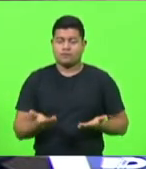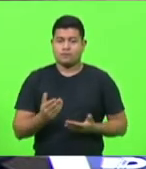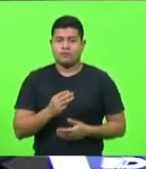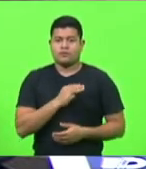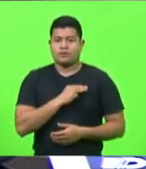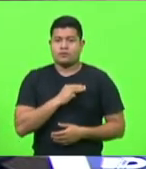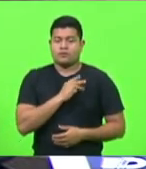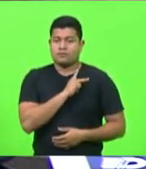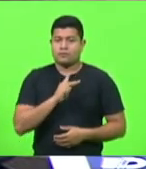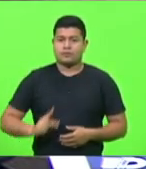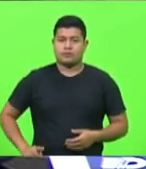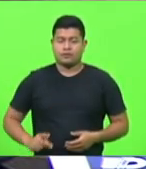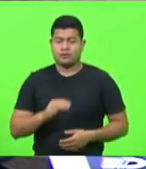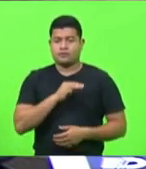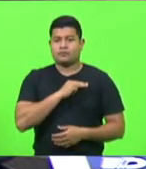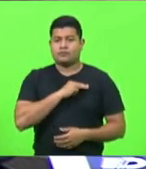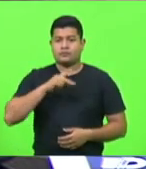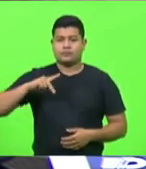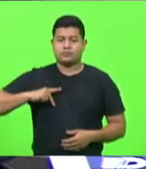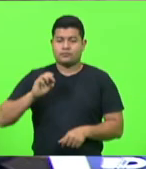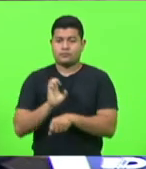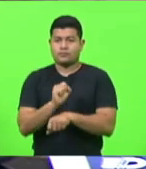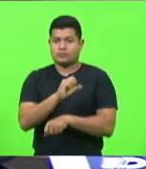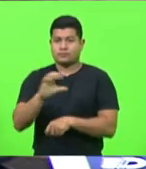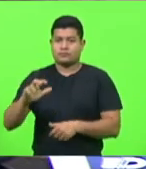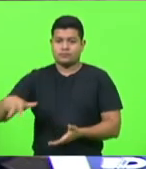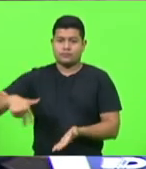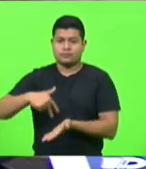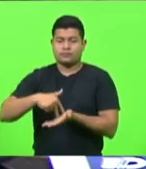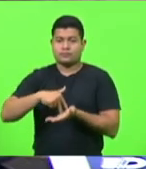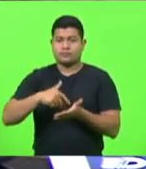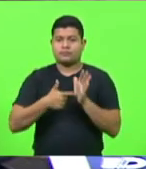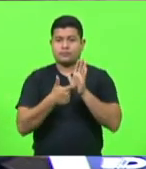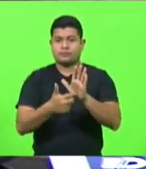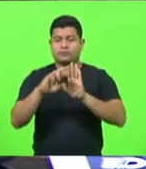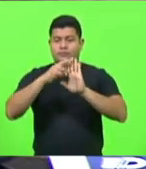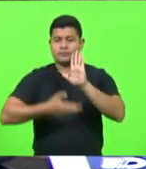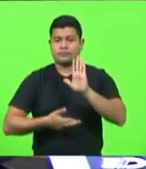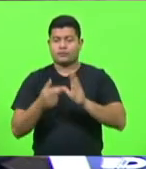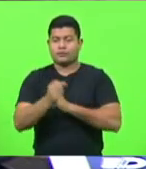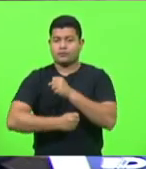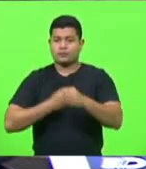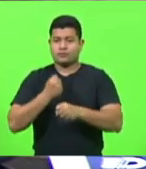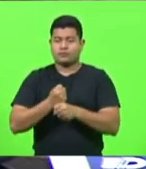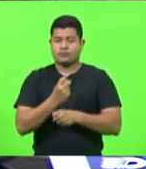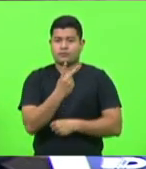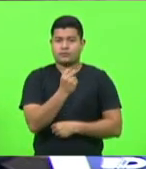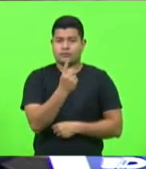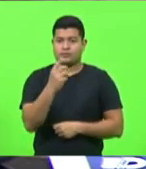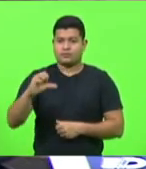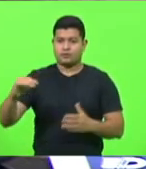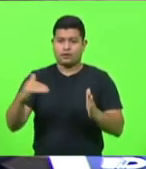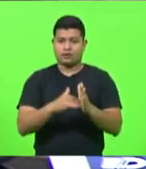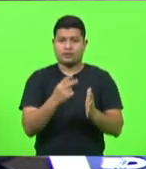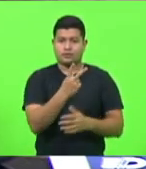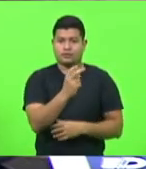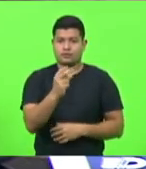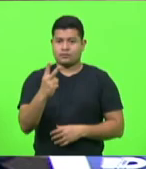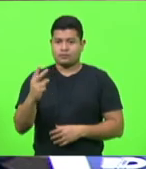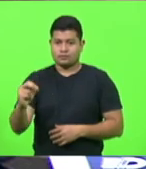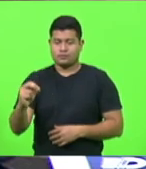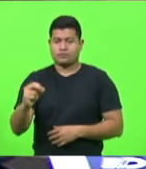Catarina, Fernando da Silva Comim, fizesse uso da palavra para apresentar o relatório anual das atividades do Ministério Público do ano de 2019 e 2020.